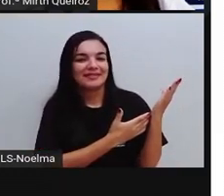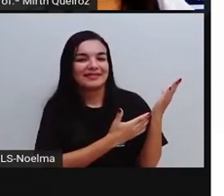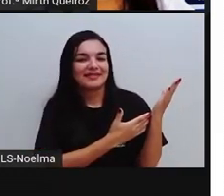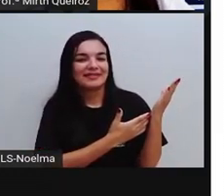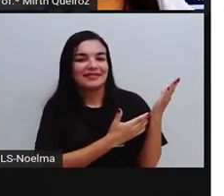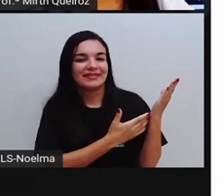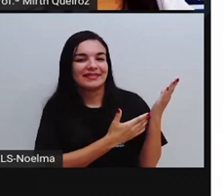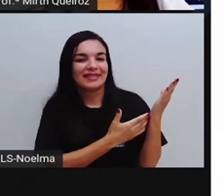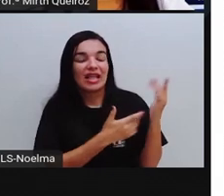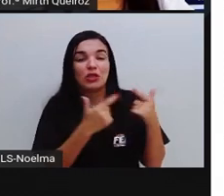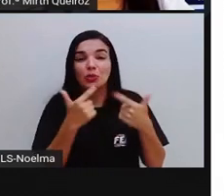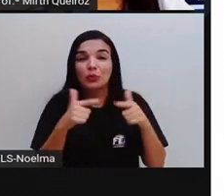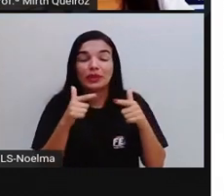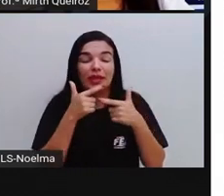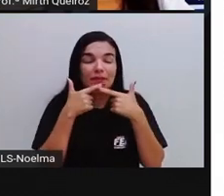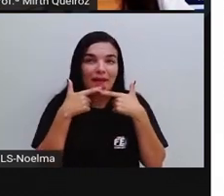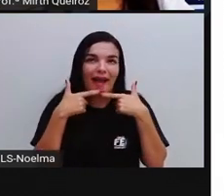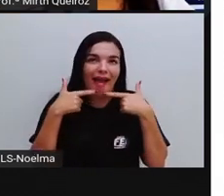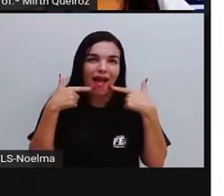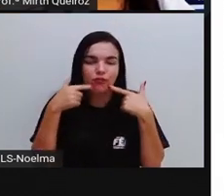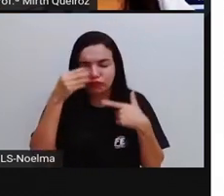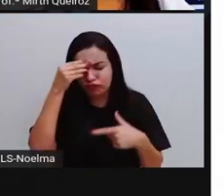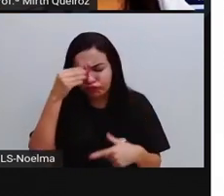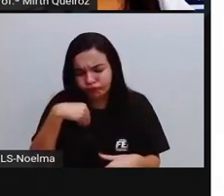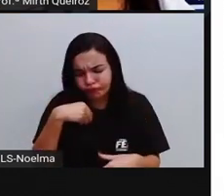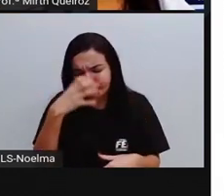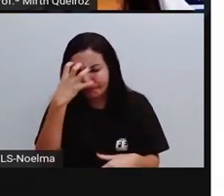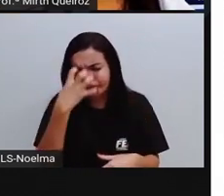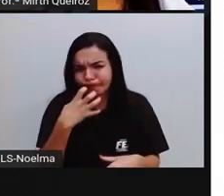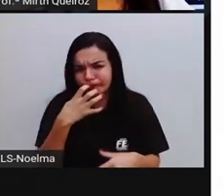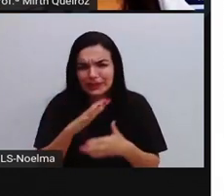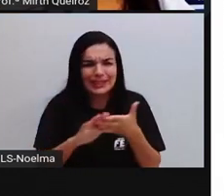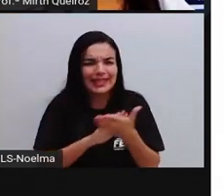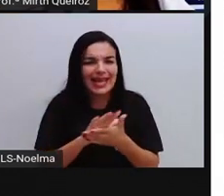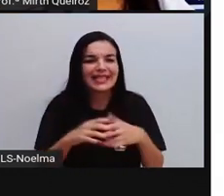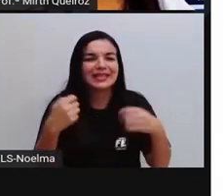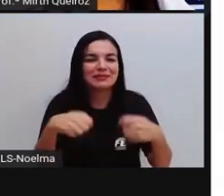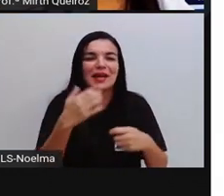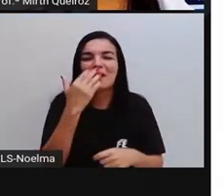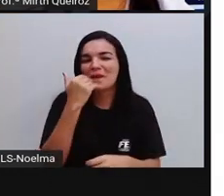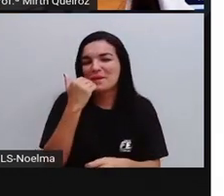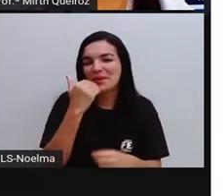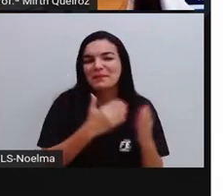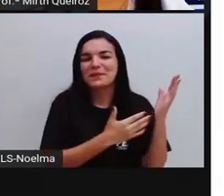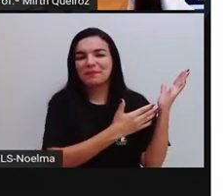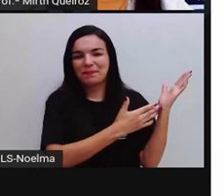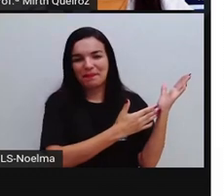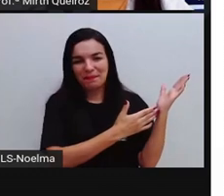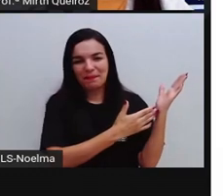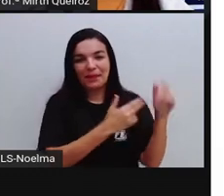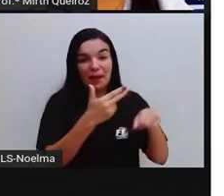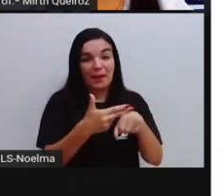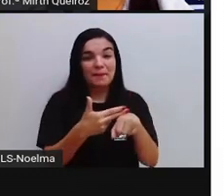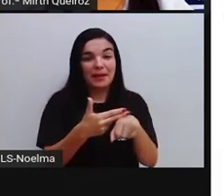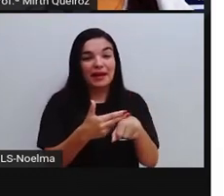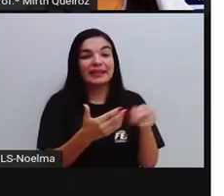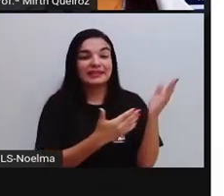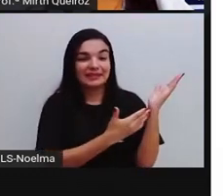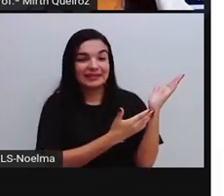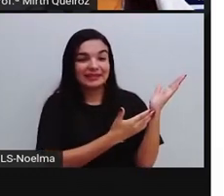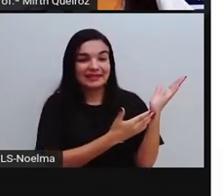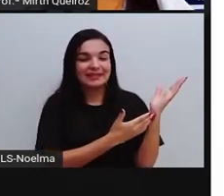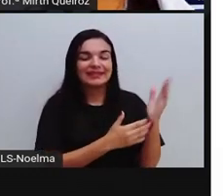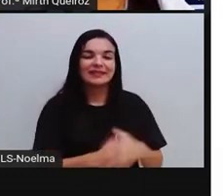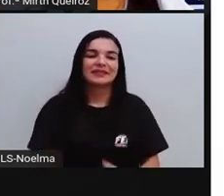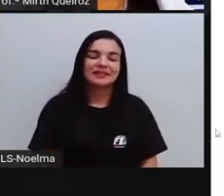não tem mal humor que resista. E aqui do ladozinho, a gente tem a logo aí da marca, né, do chocolate.